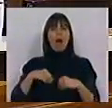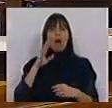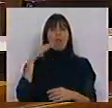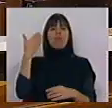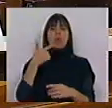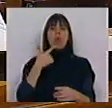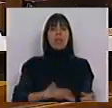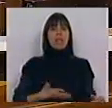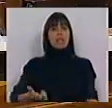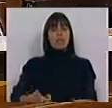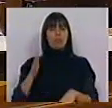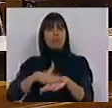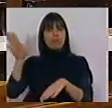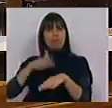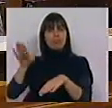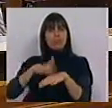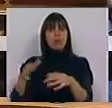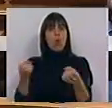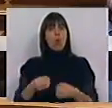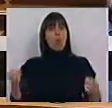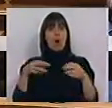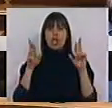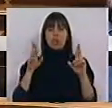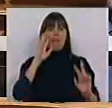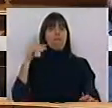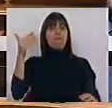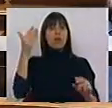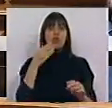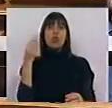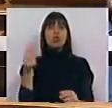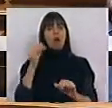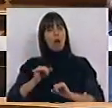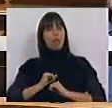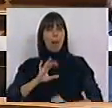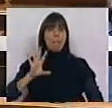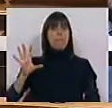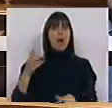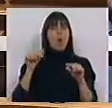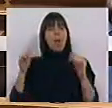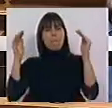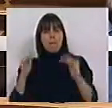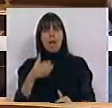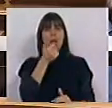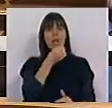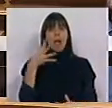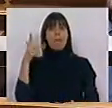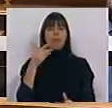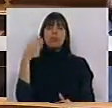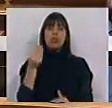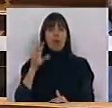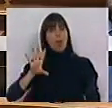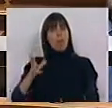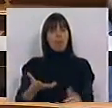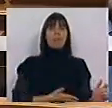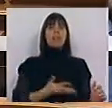futuro de desemprego, de imigração e ausência de esperança no futuro dos jovens do nosso país. Hoje há menos de 500 mil jovens no nosso país,